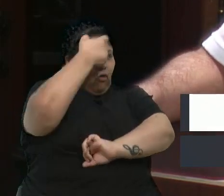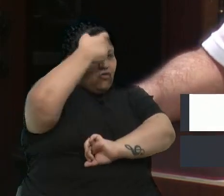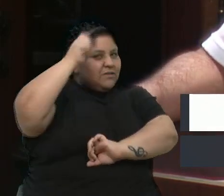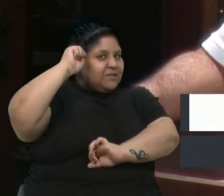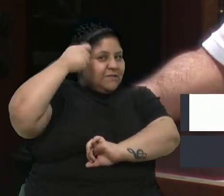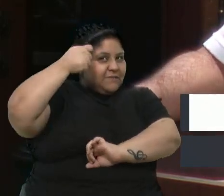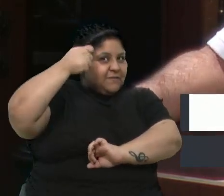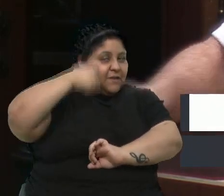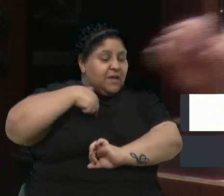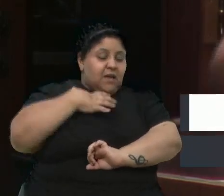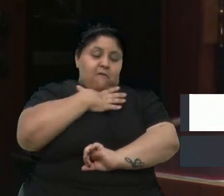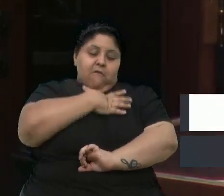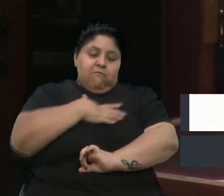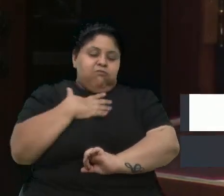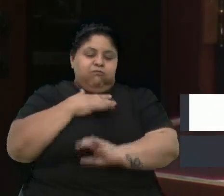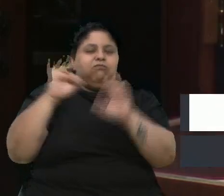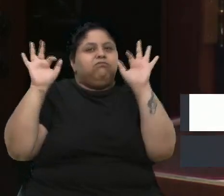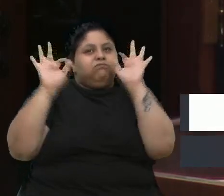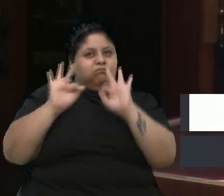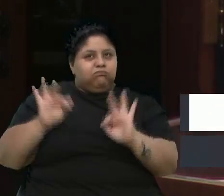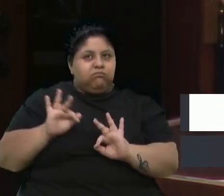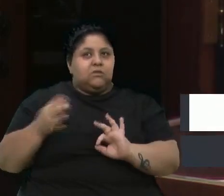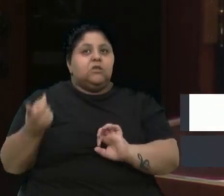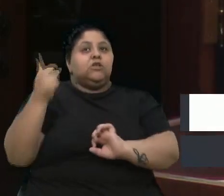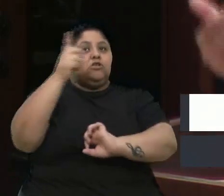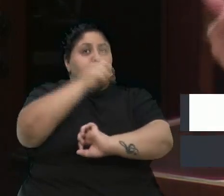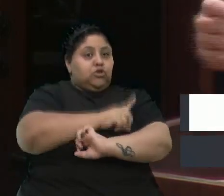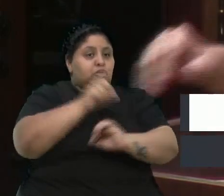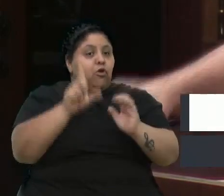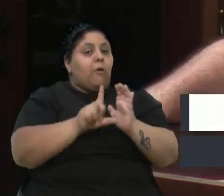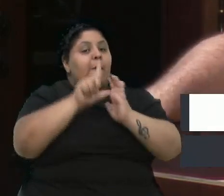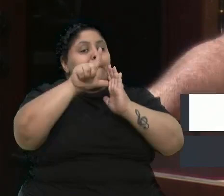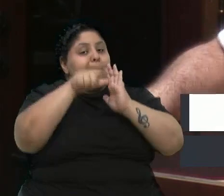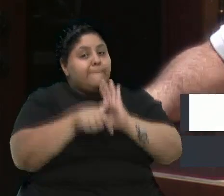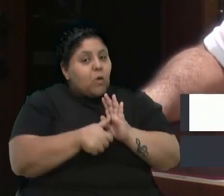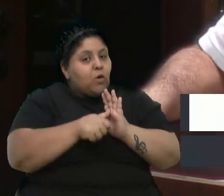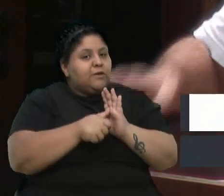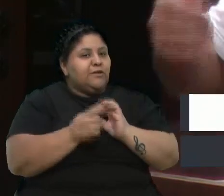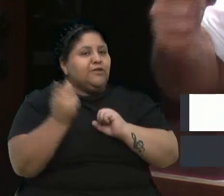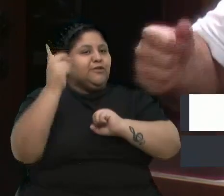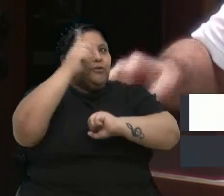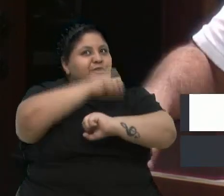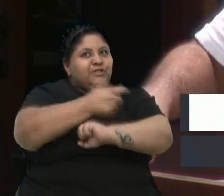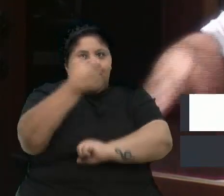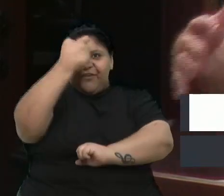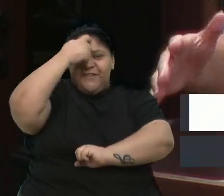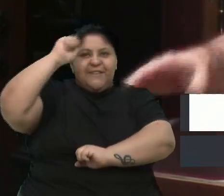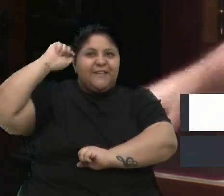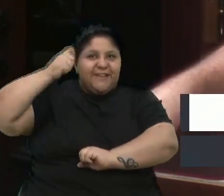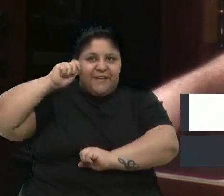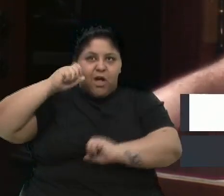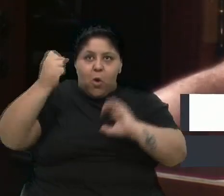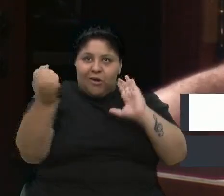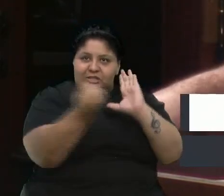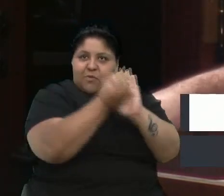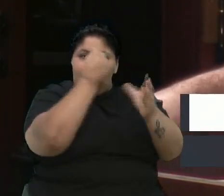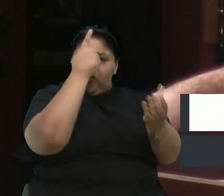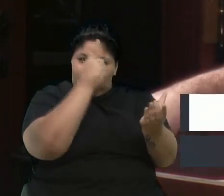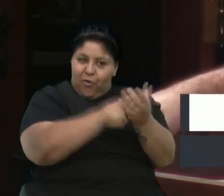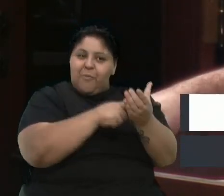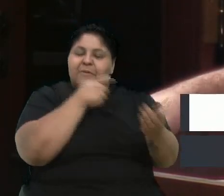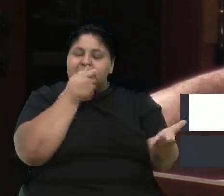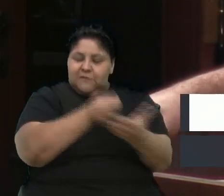E eu fico muito feliz que, um dia após o Dia da Consciência Negra, com a simbologia e o compromisso que a luta